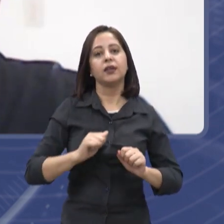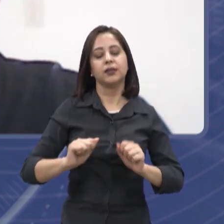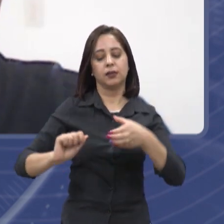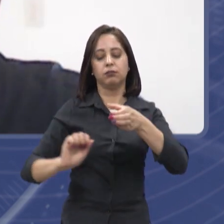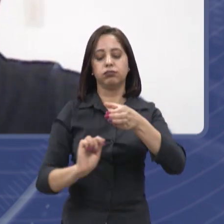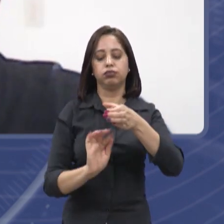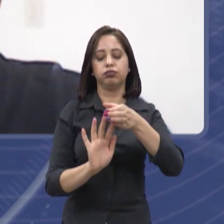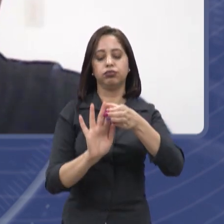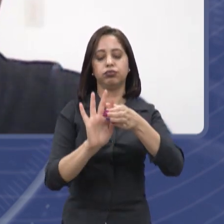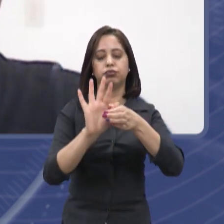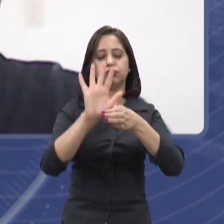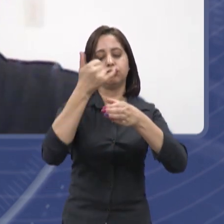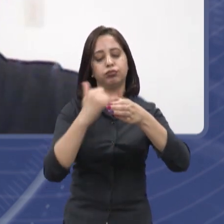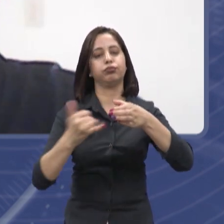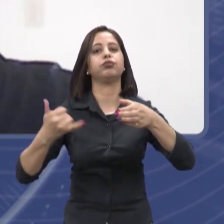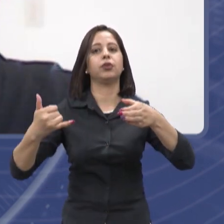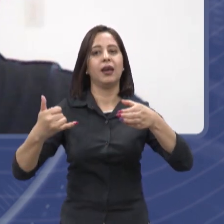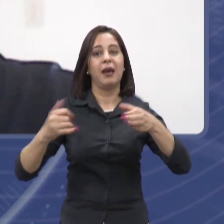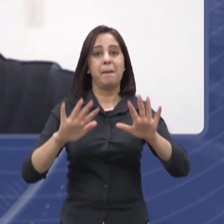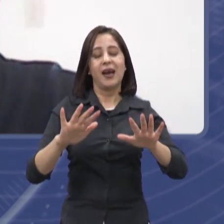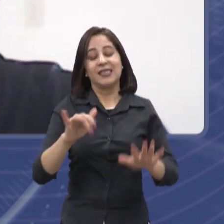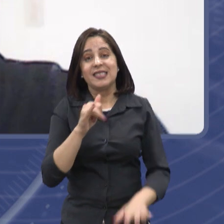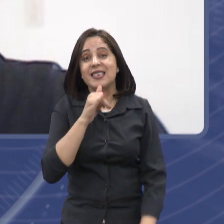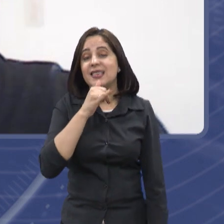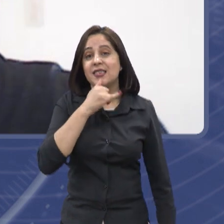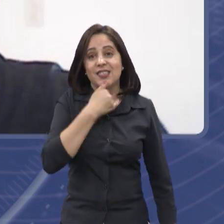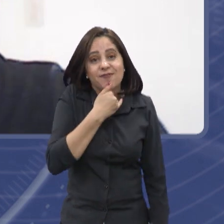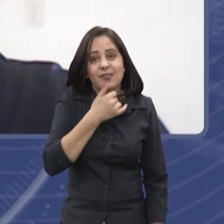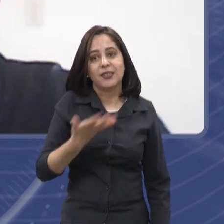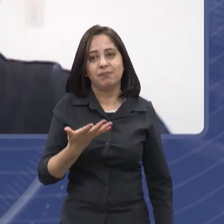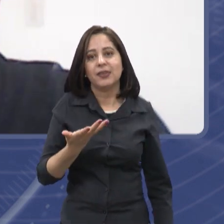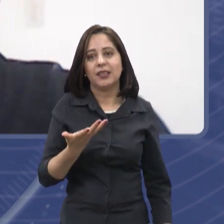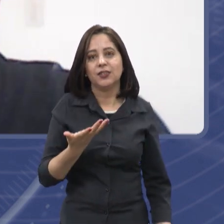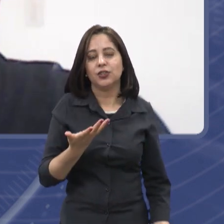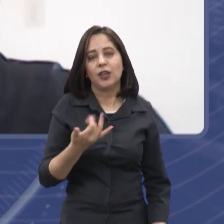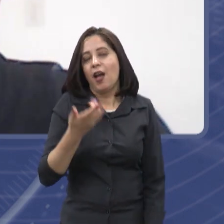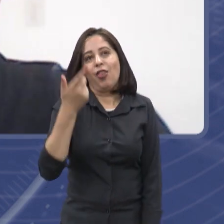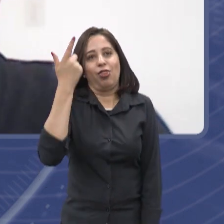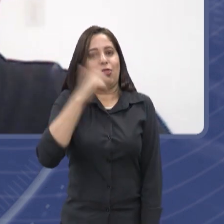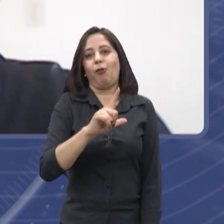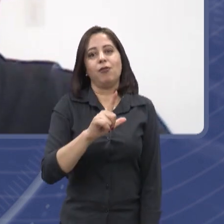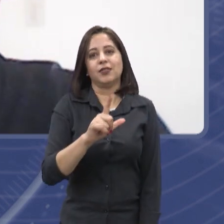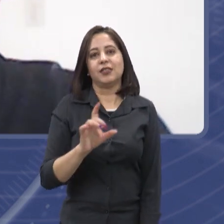também. Infelizmente, a gente não tem uma realidade que a gente consegue viver só das energias